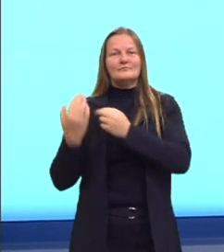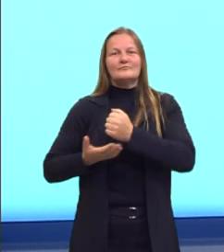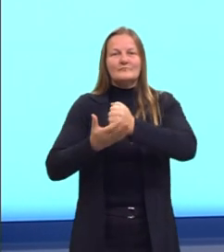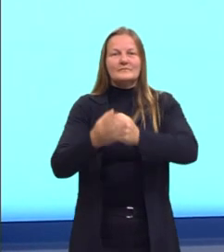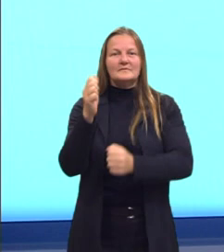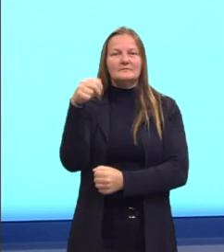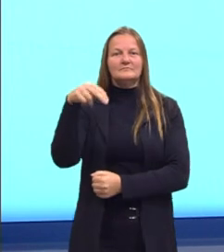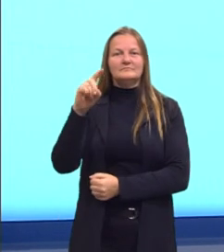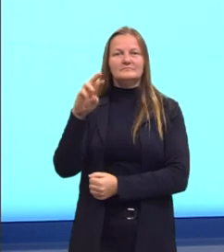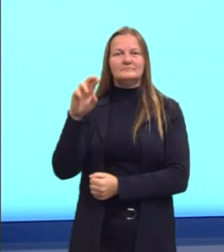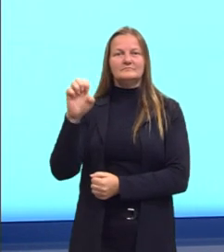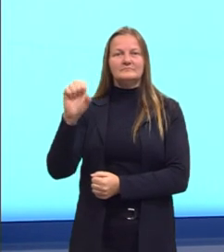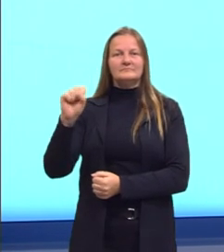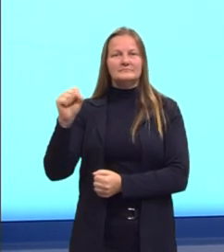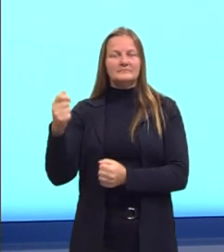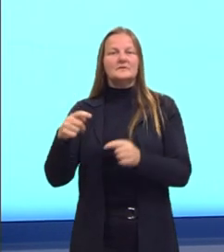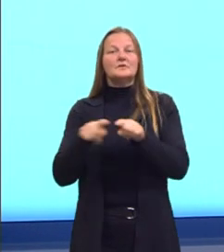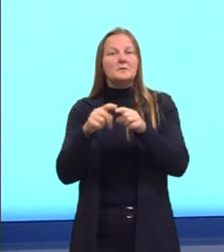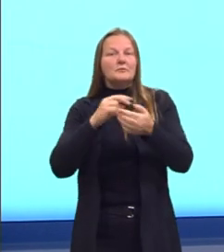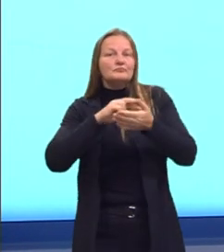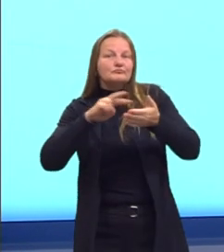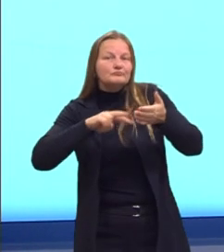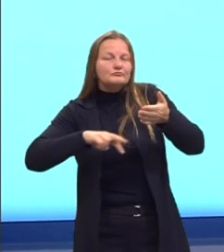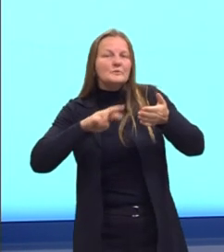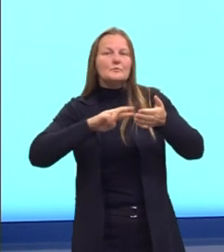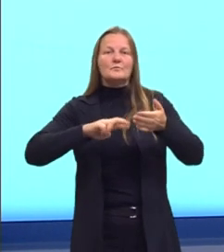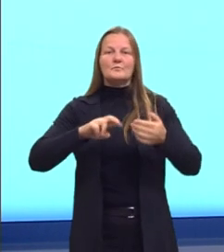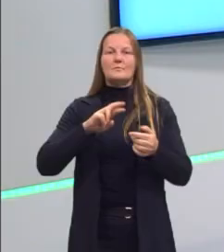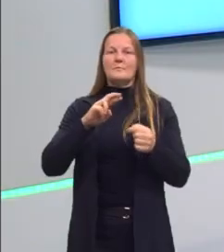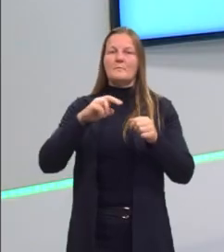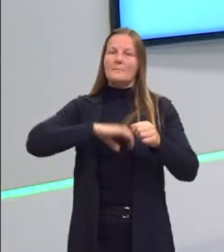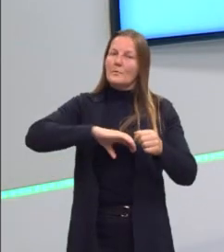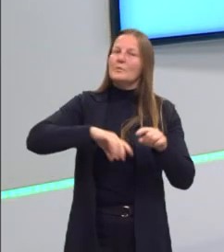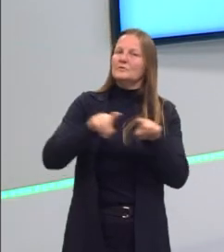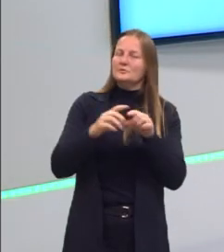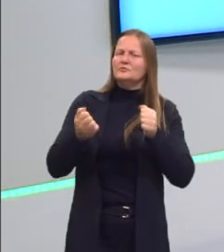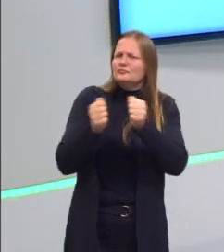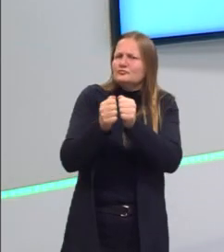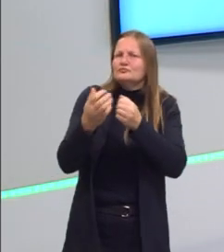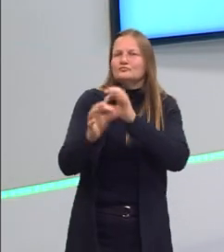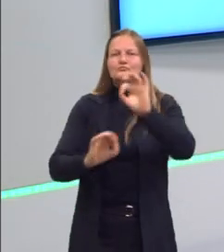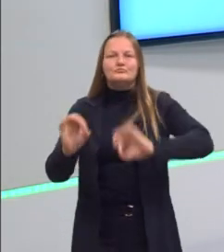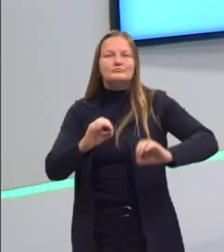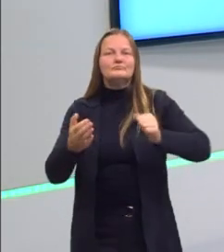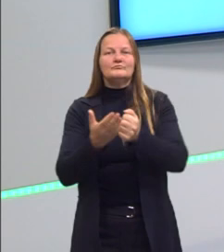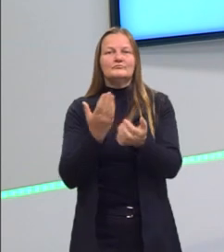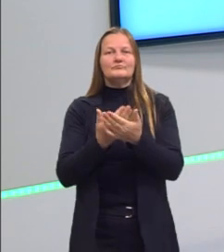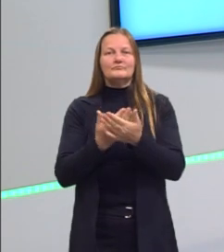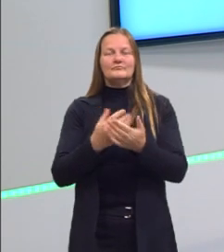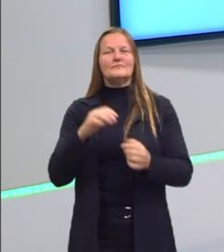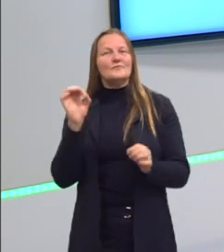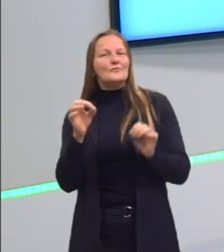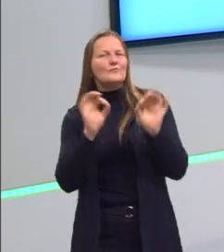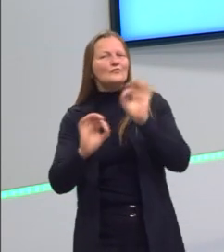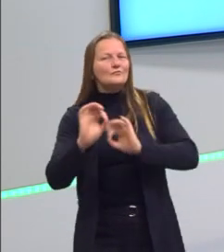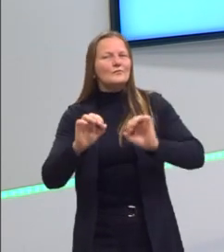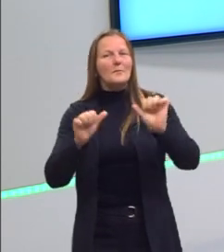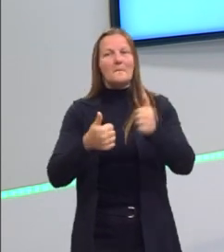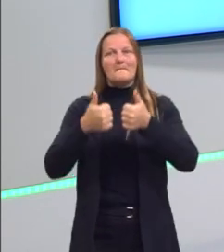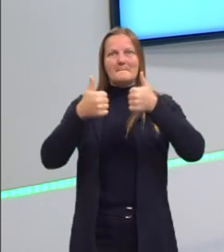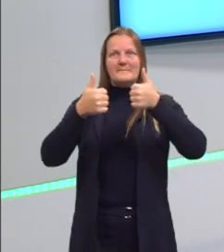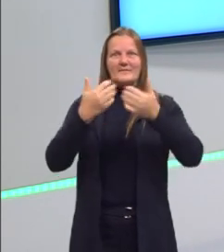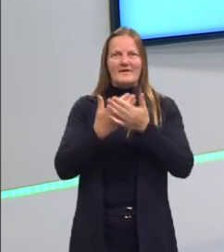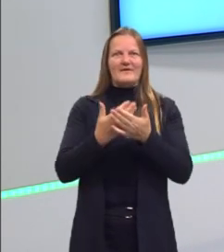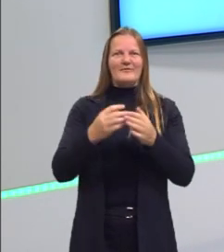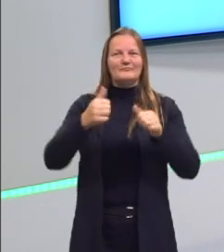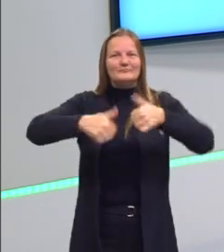Domanski, e também para a nossa revisora de português, Lisiane. As duas me ajudam muito a fazer as aulas. Dizem, ó, aqui, dá uma revisada, dá uma olhada nisso